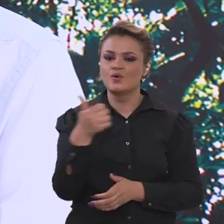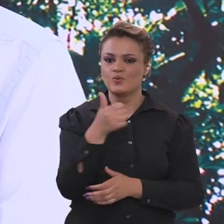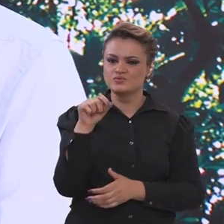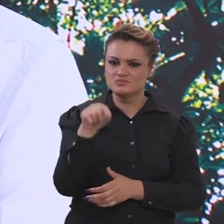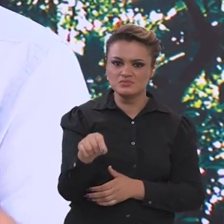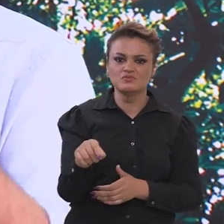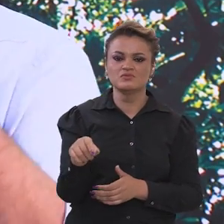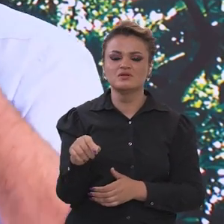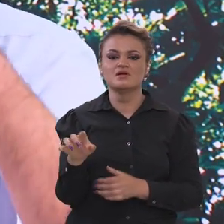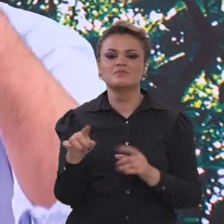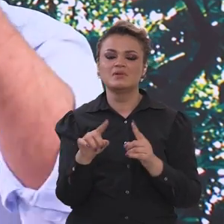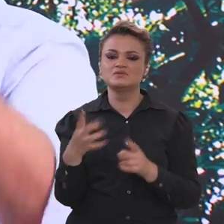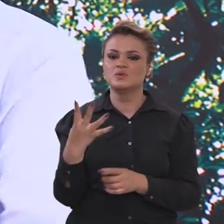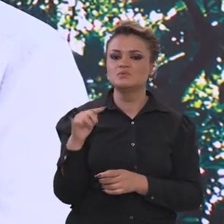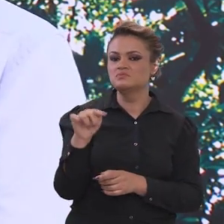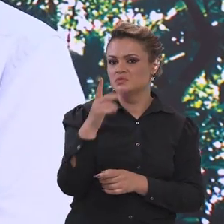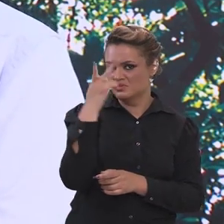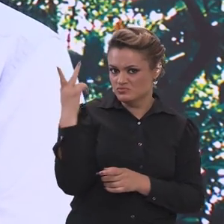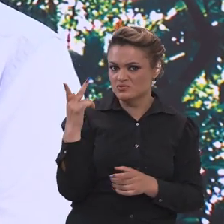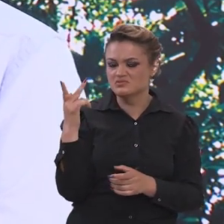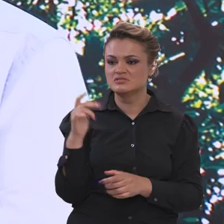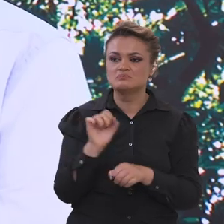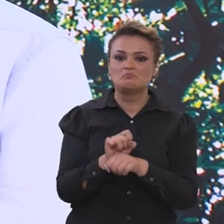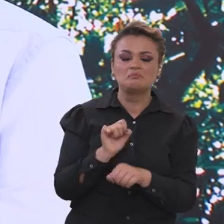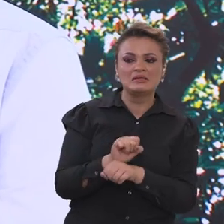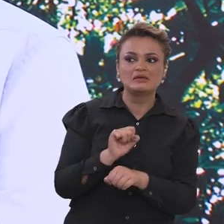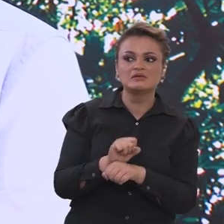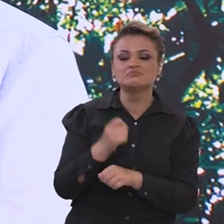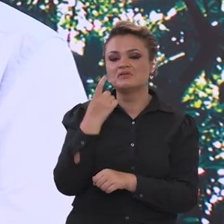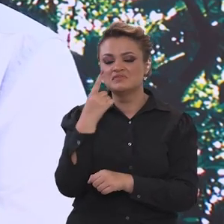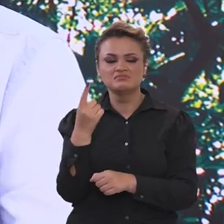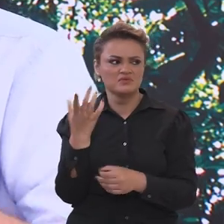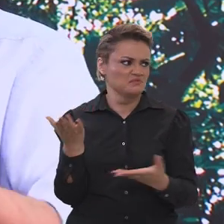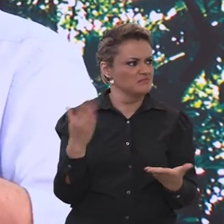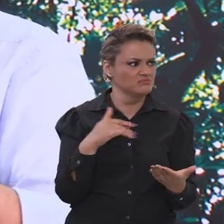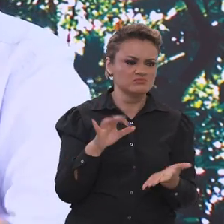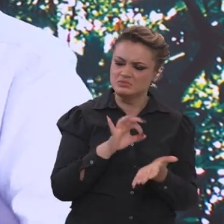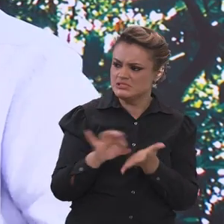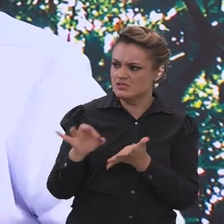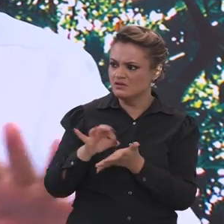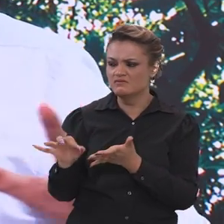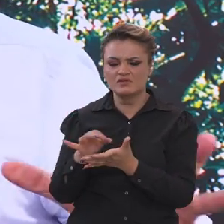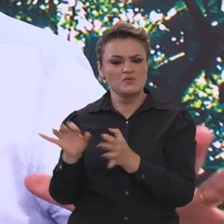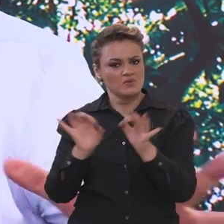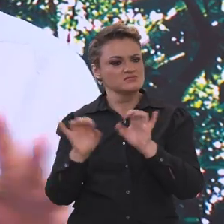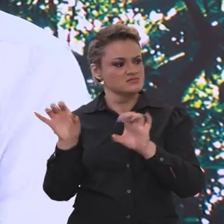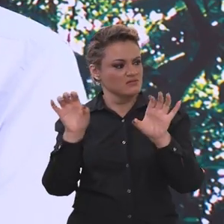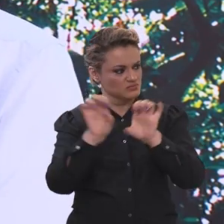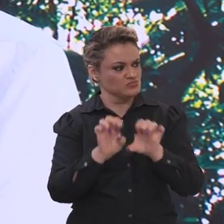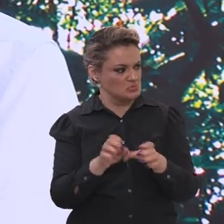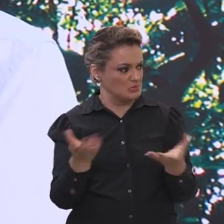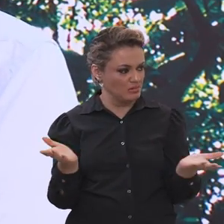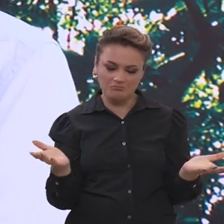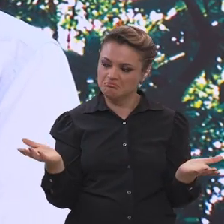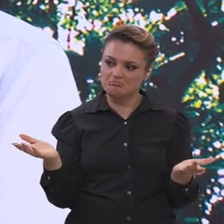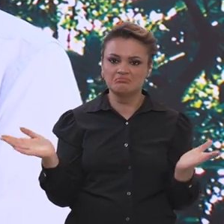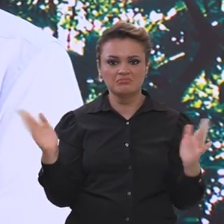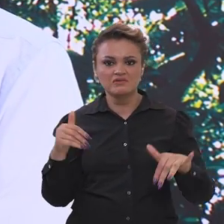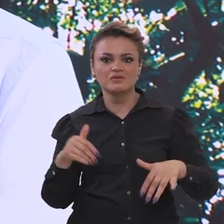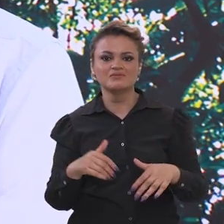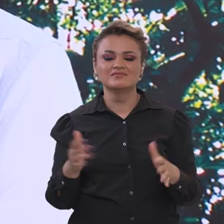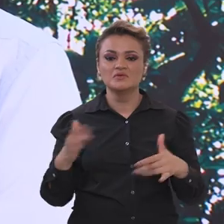tinha onze mil, mais quatro mil pessoas esperando o clandestinamento. Vamos clandestinar e vamos montar a estrutura que seja capaz